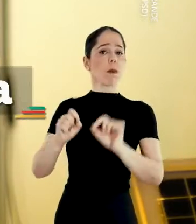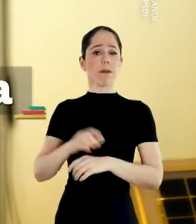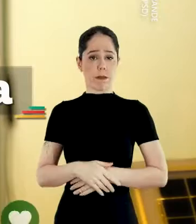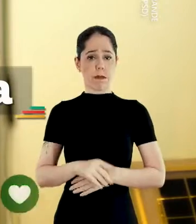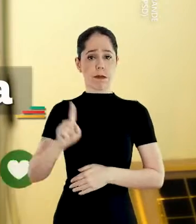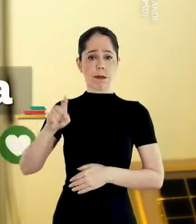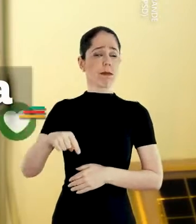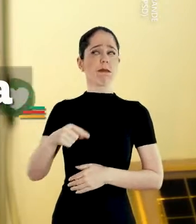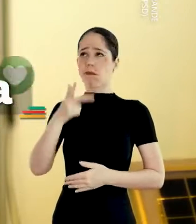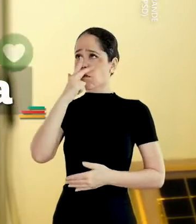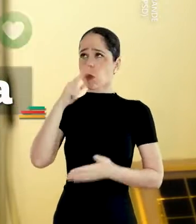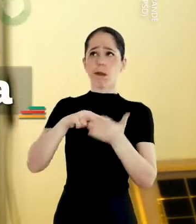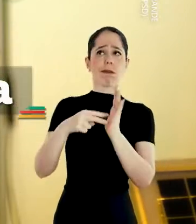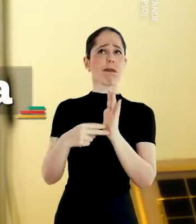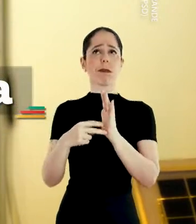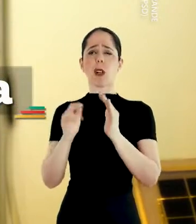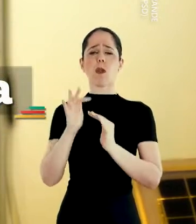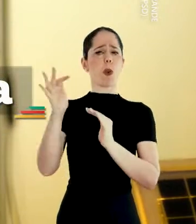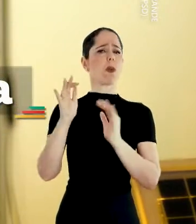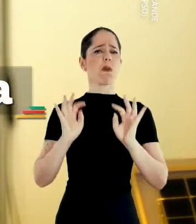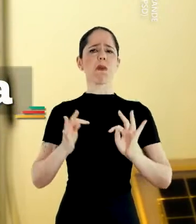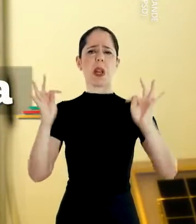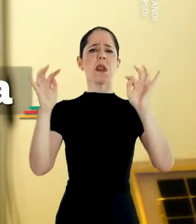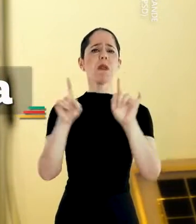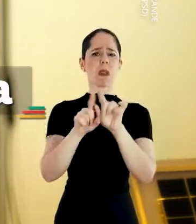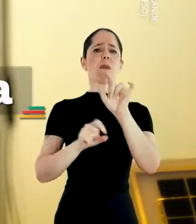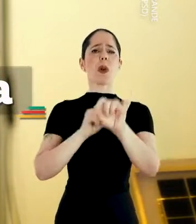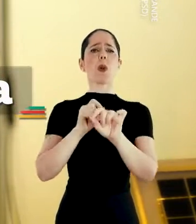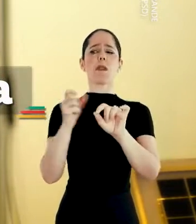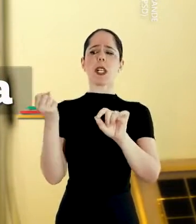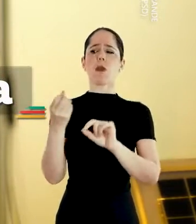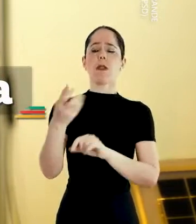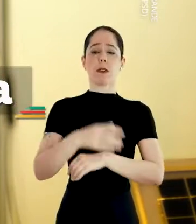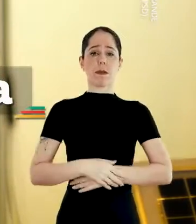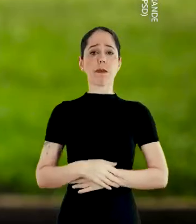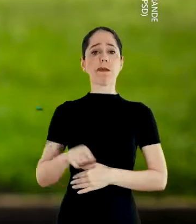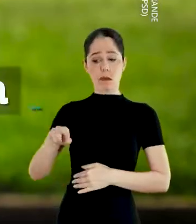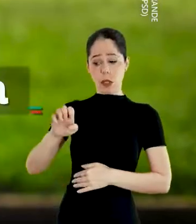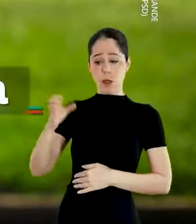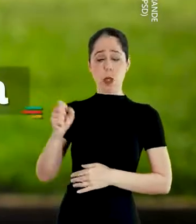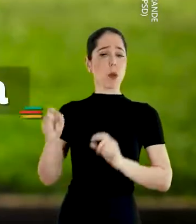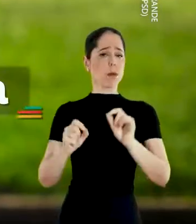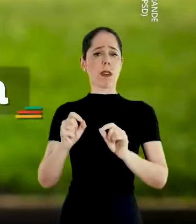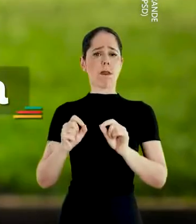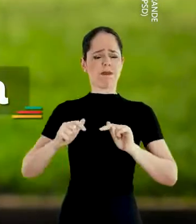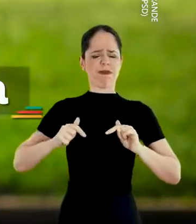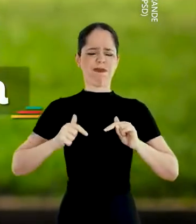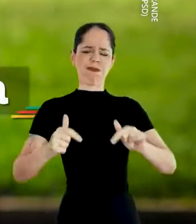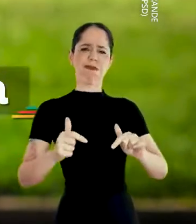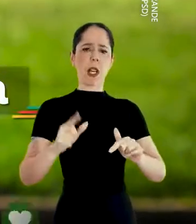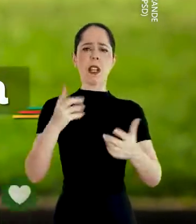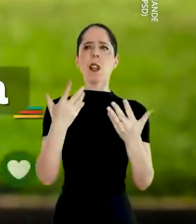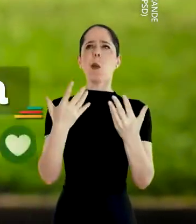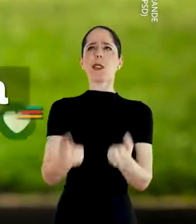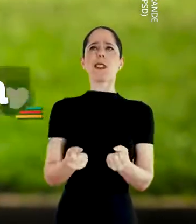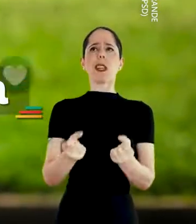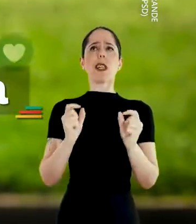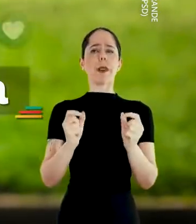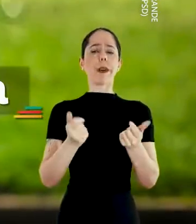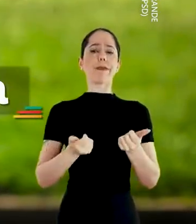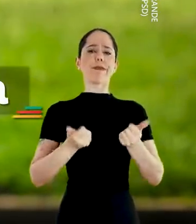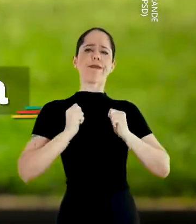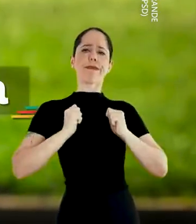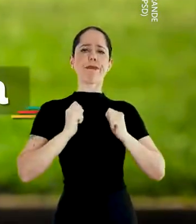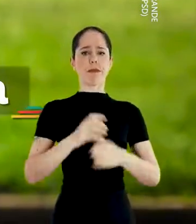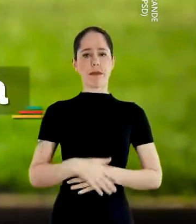um futuro aí de tecnologia, de inovação. Ele é aquele cara que ele vai atrás, ele não aceita